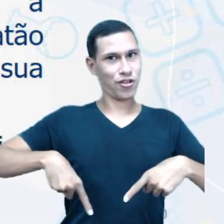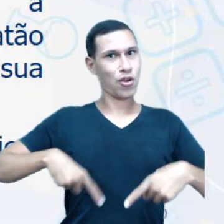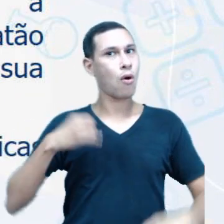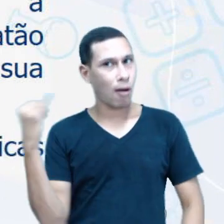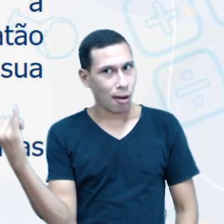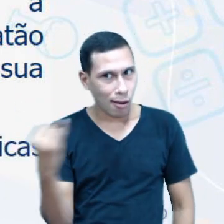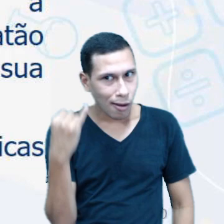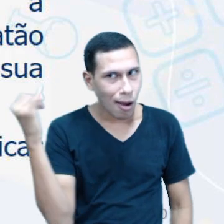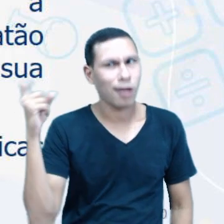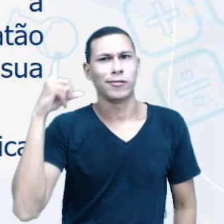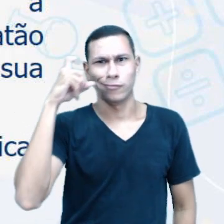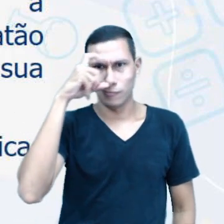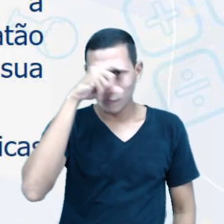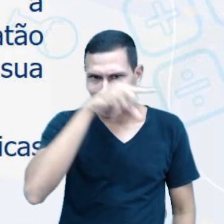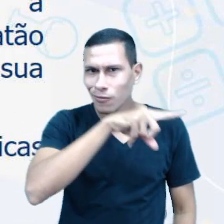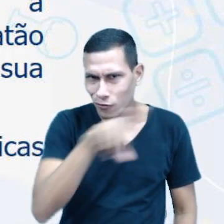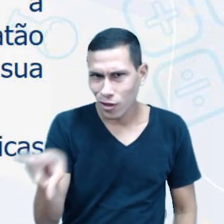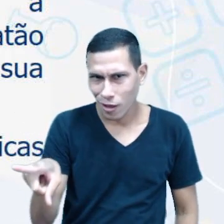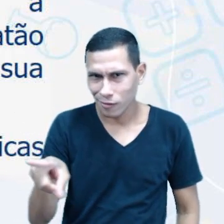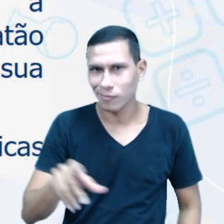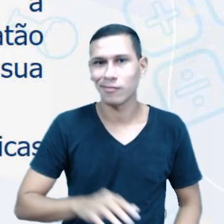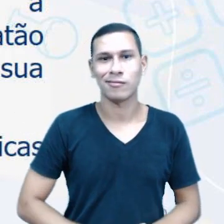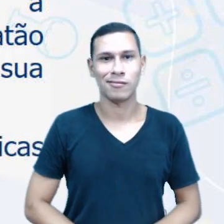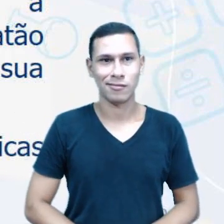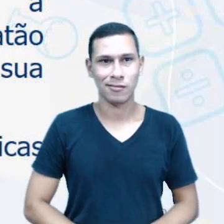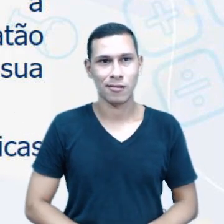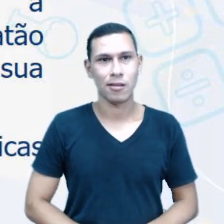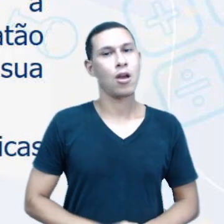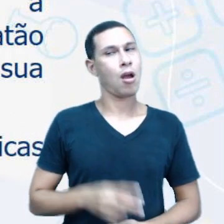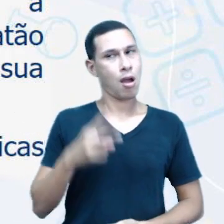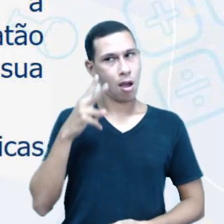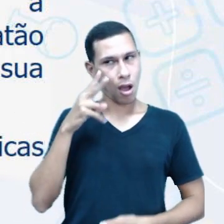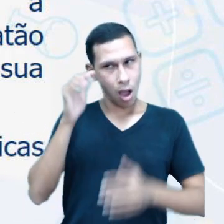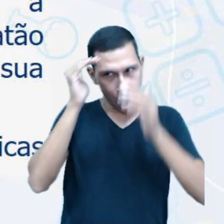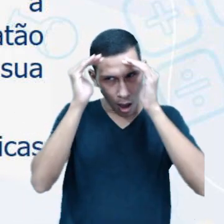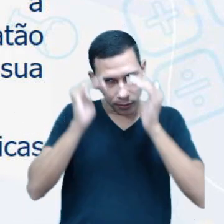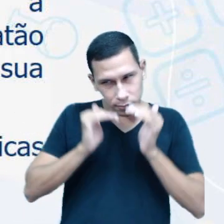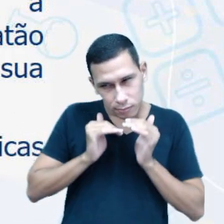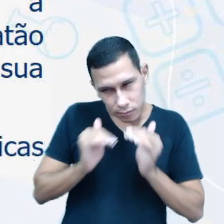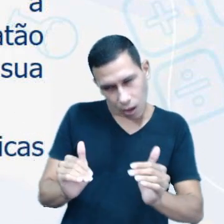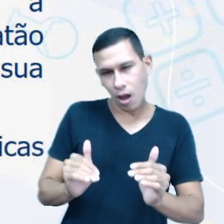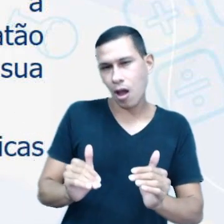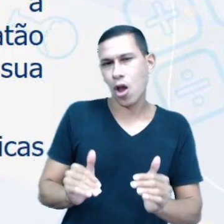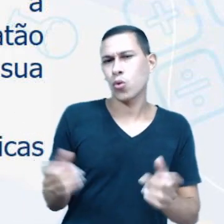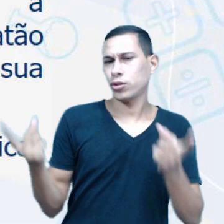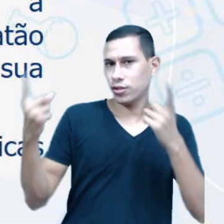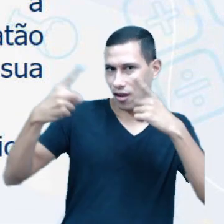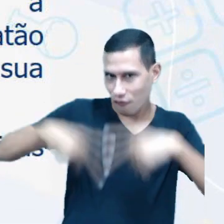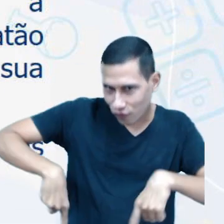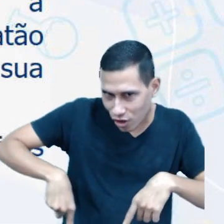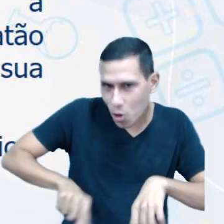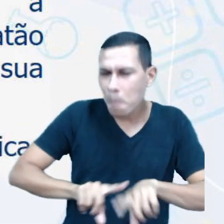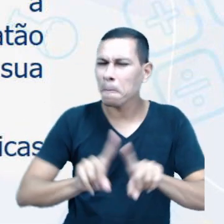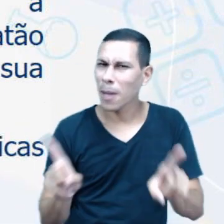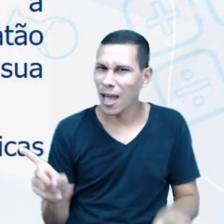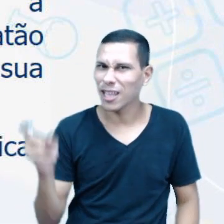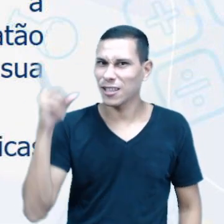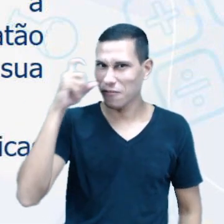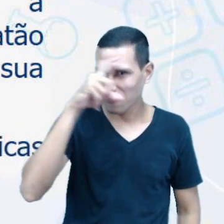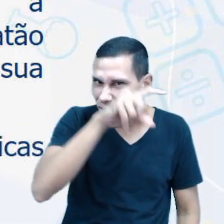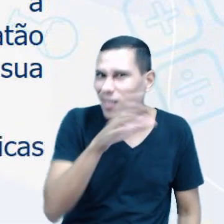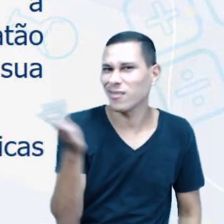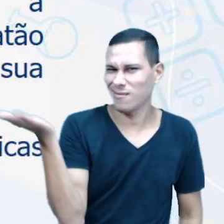preparados? Preste atenção porque esse desafio vai ser ainda mais complicado do que o anterior.